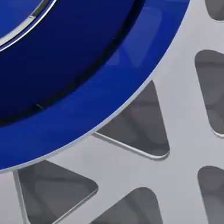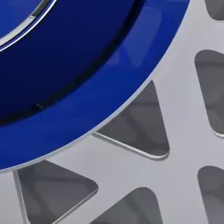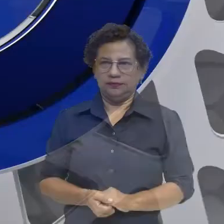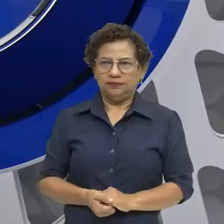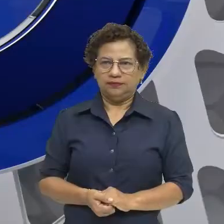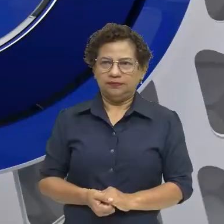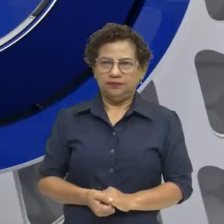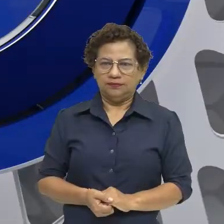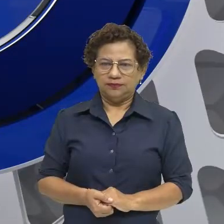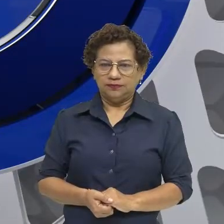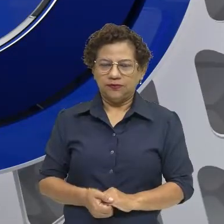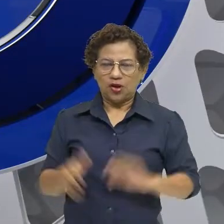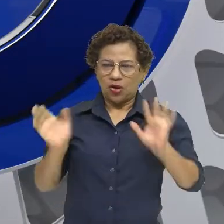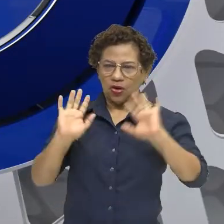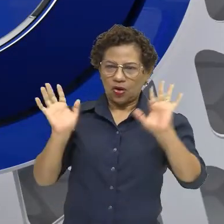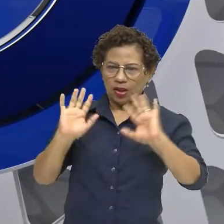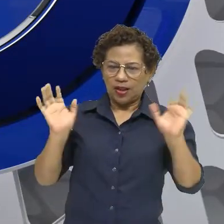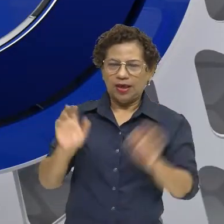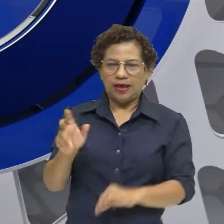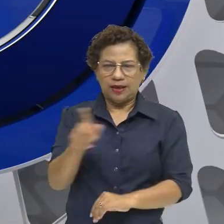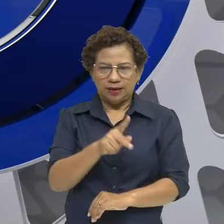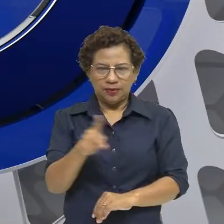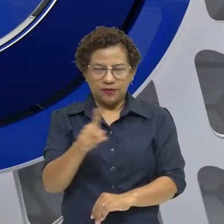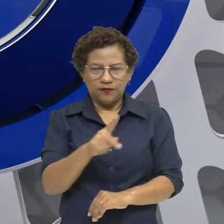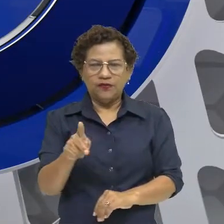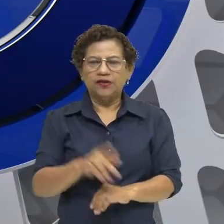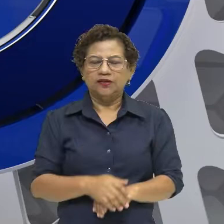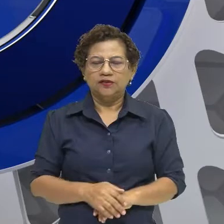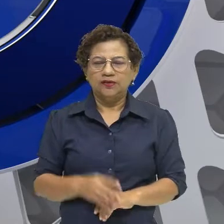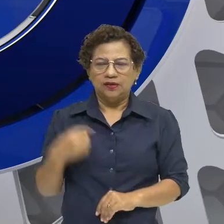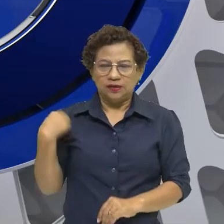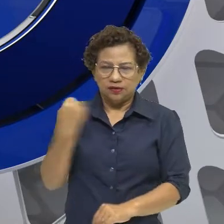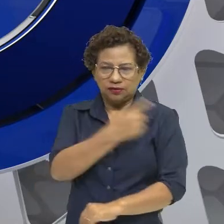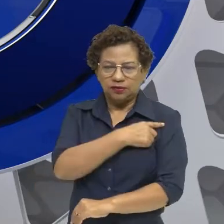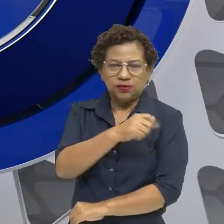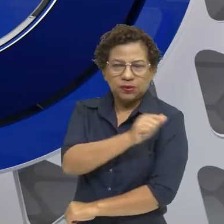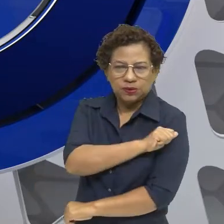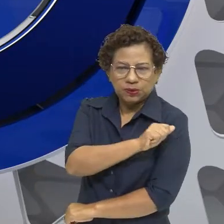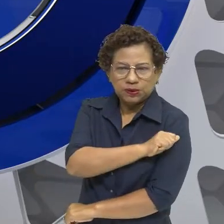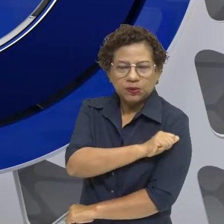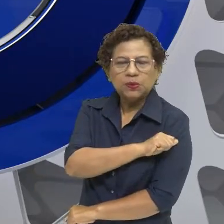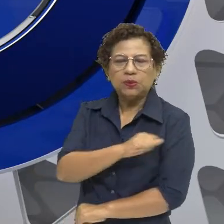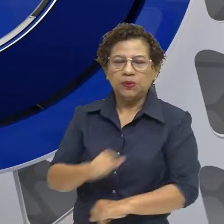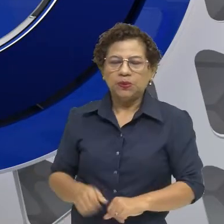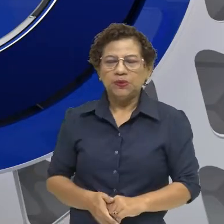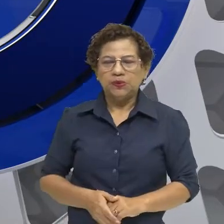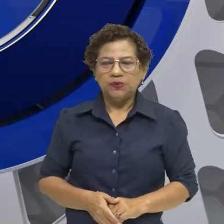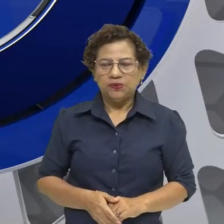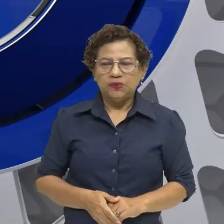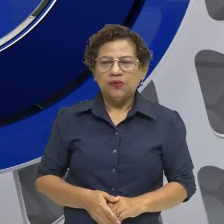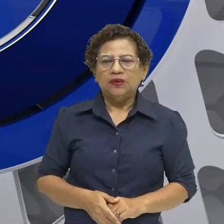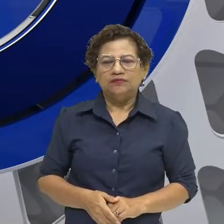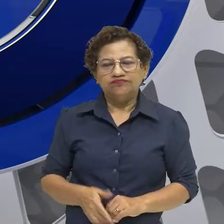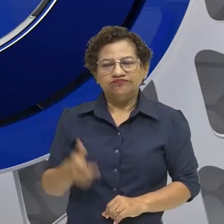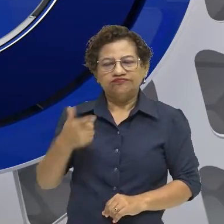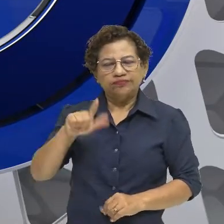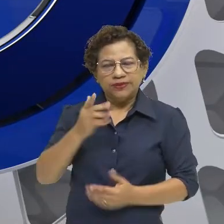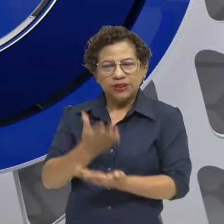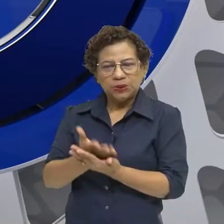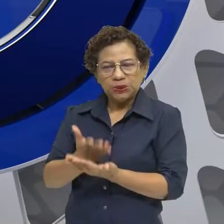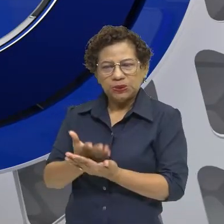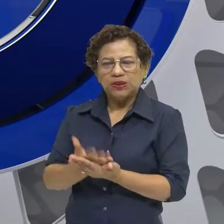Olá, aprazados professores, aprazados alunos e alunas. Mais um dia das aulas de arte. Hoje,